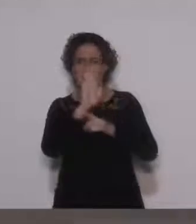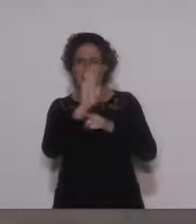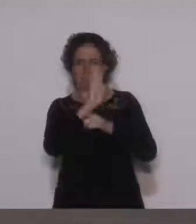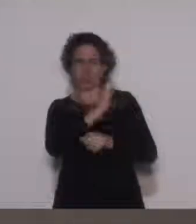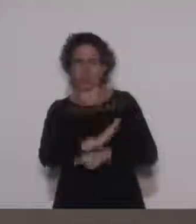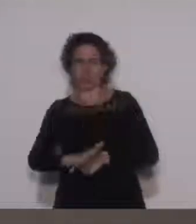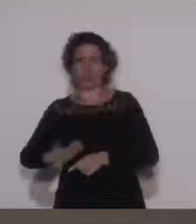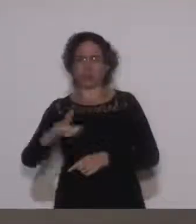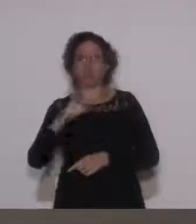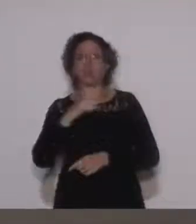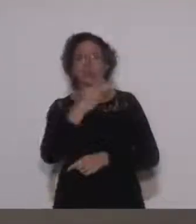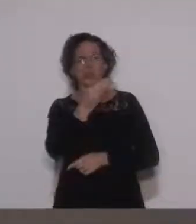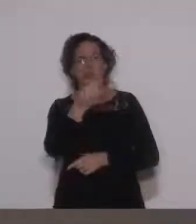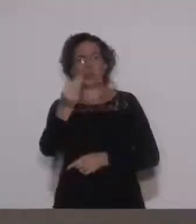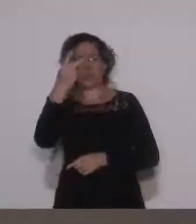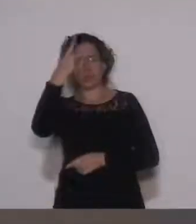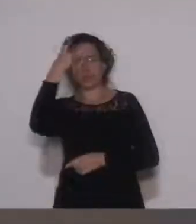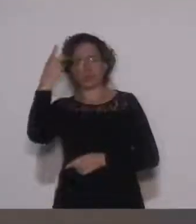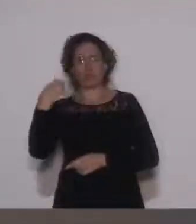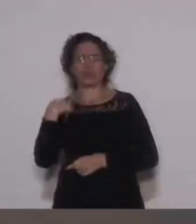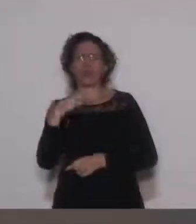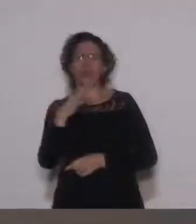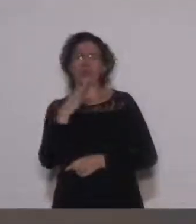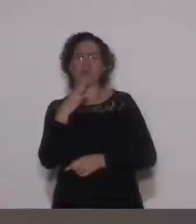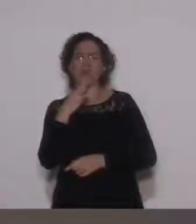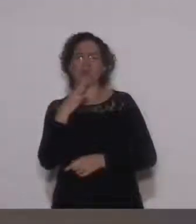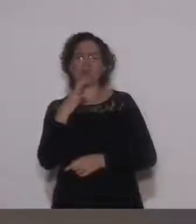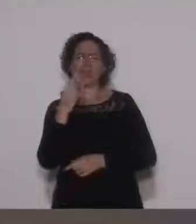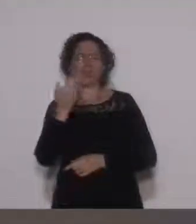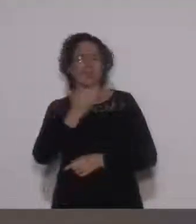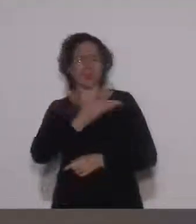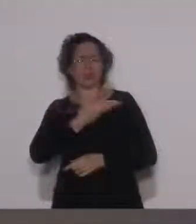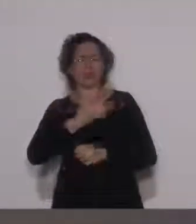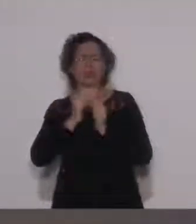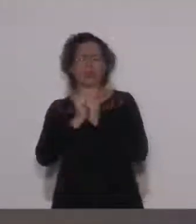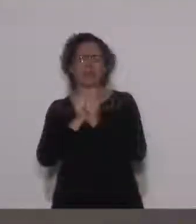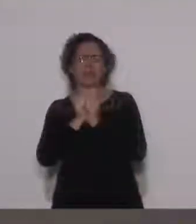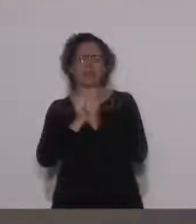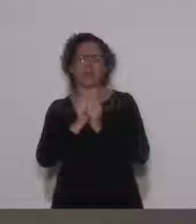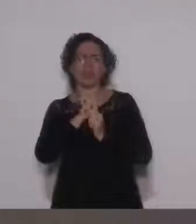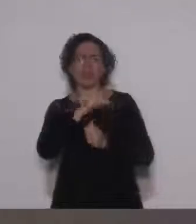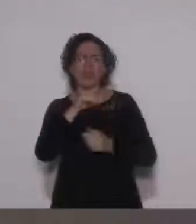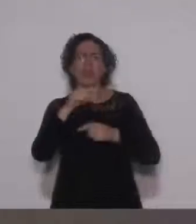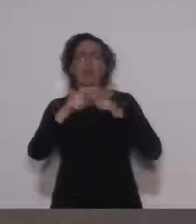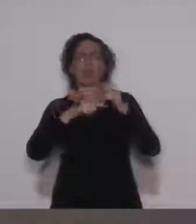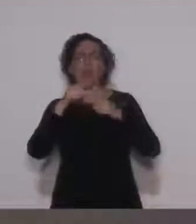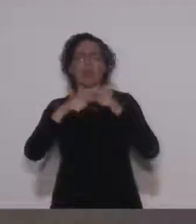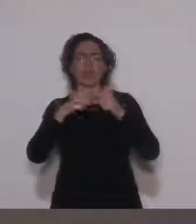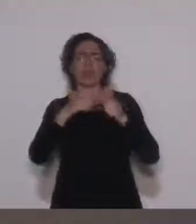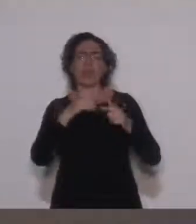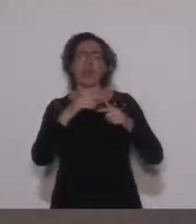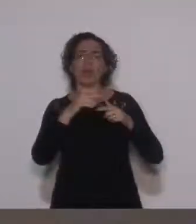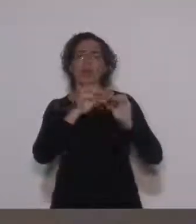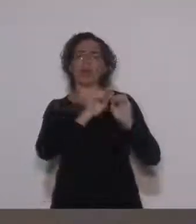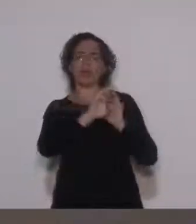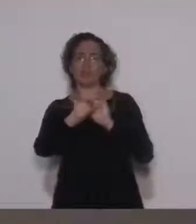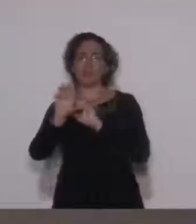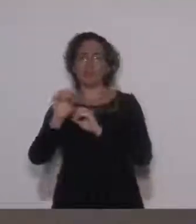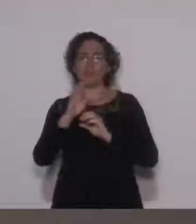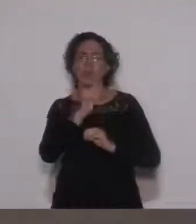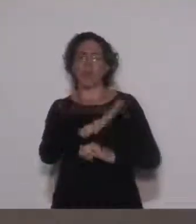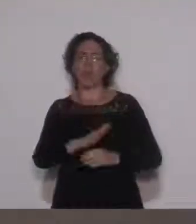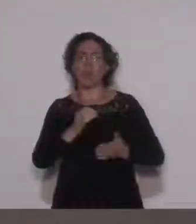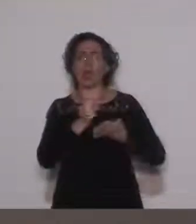Tem várias pessoas aqui que eu tenho um conhecimento muito grande, vários amigos que são auxiliares de educação infantil.